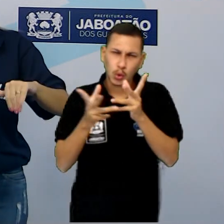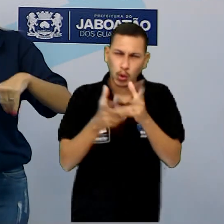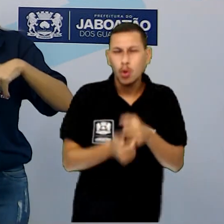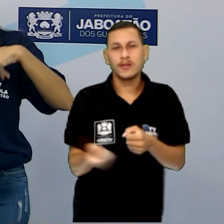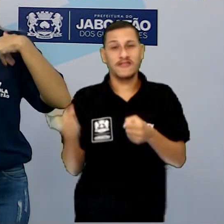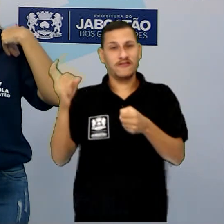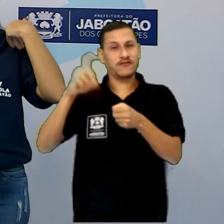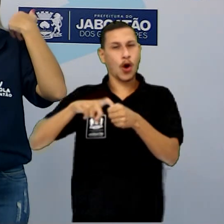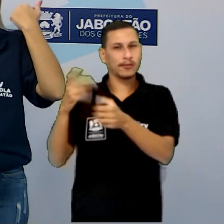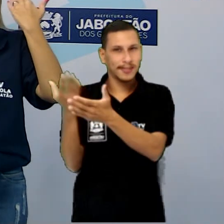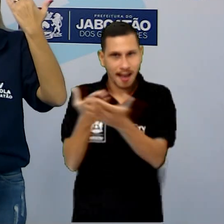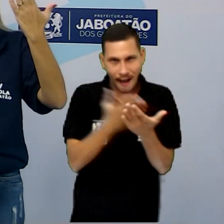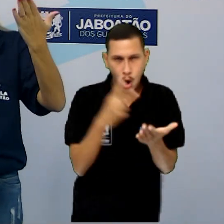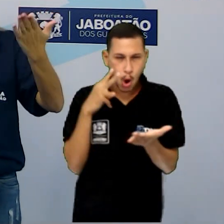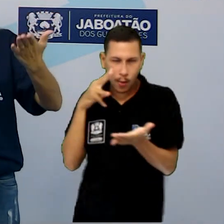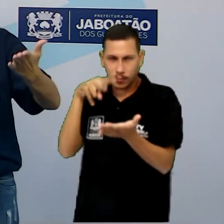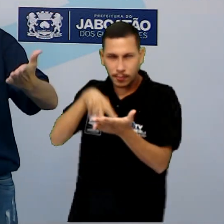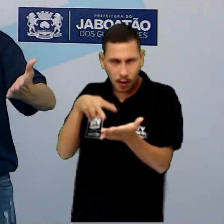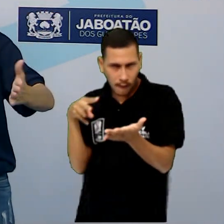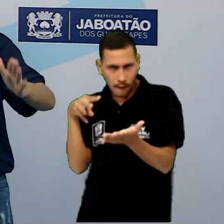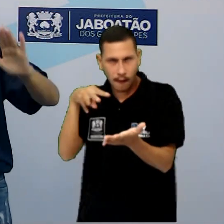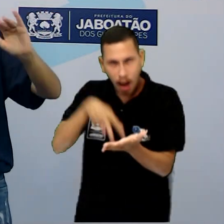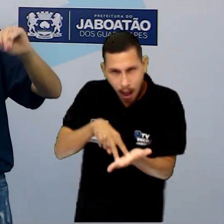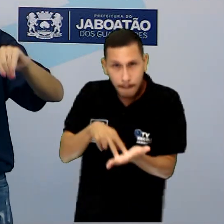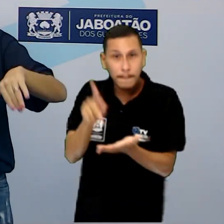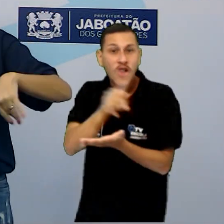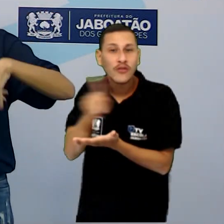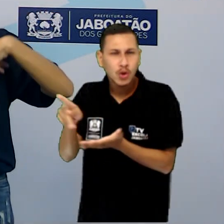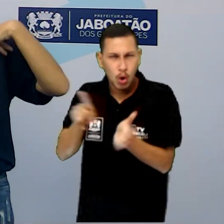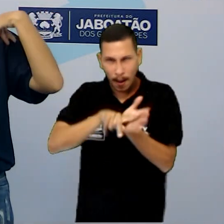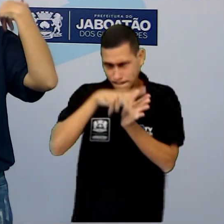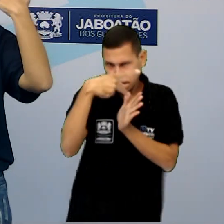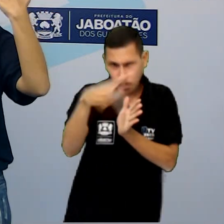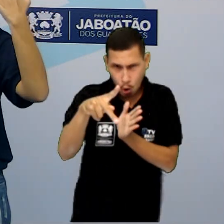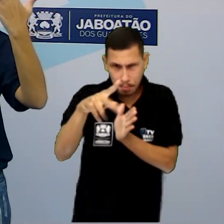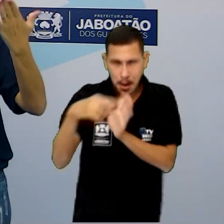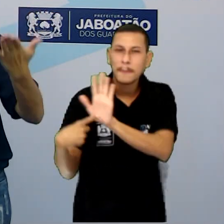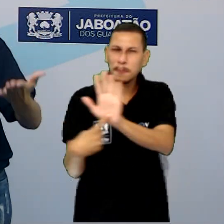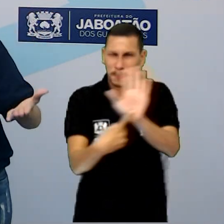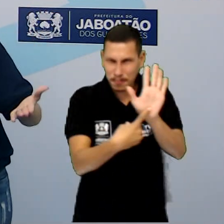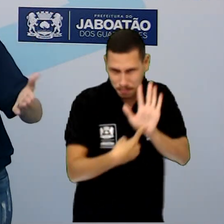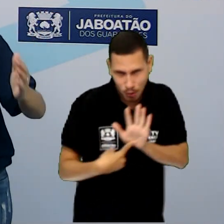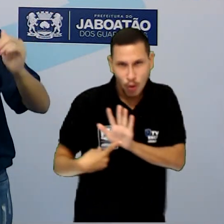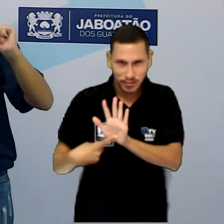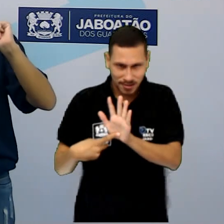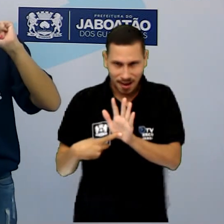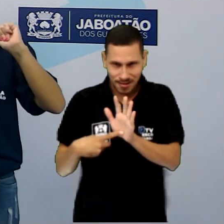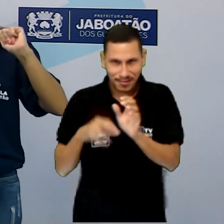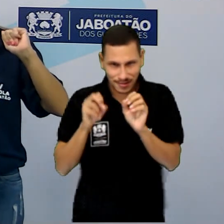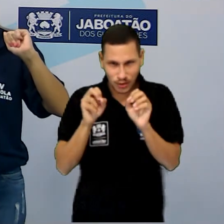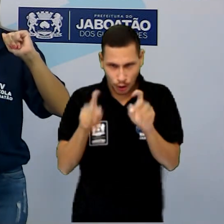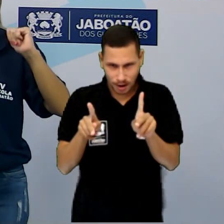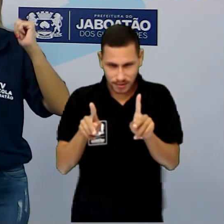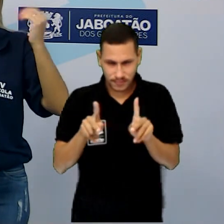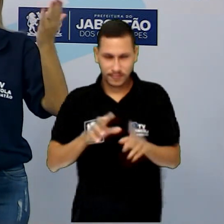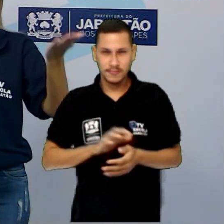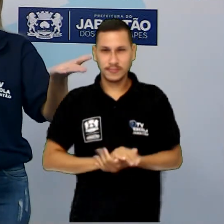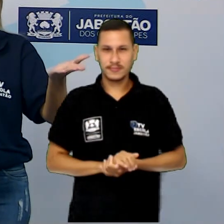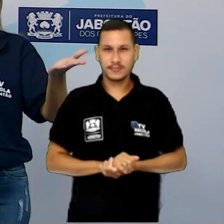quando voltarmos ao ensino presencial, quando vocês voltarem para a escola, vocês vão